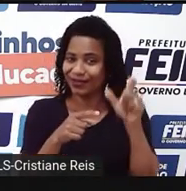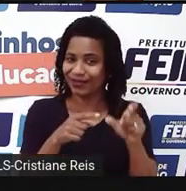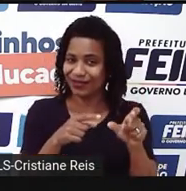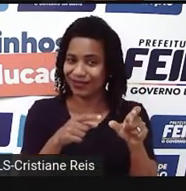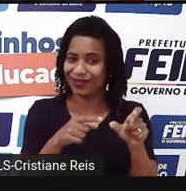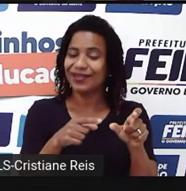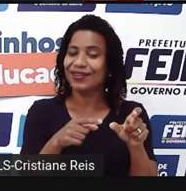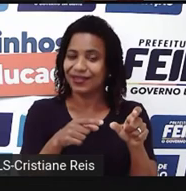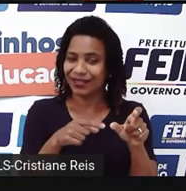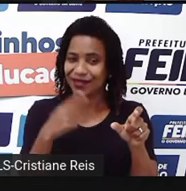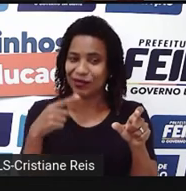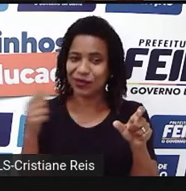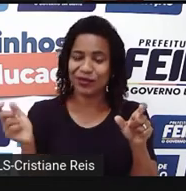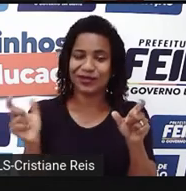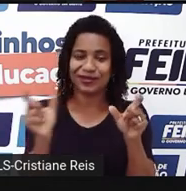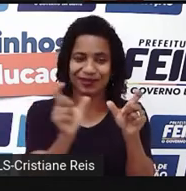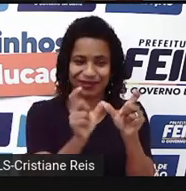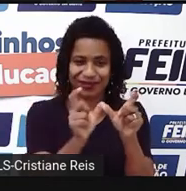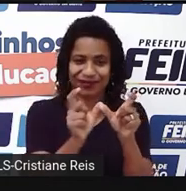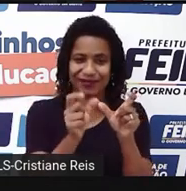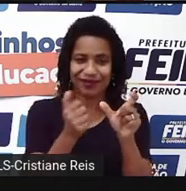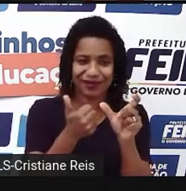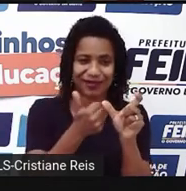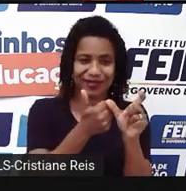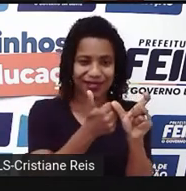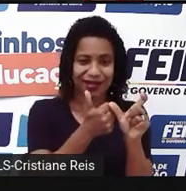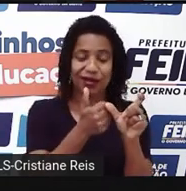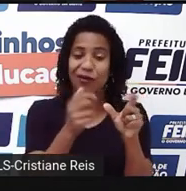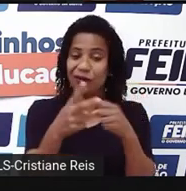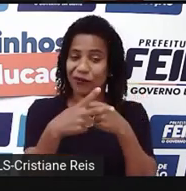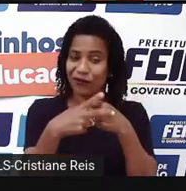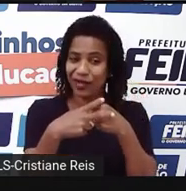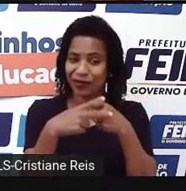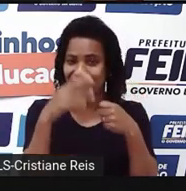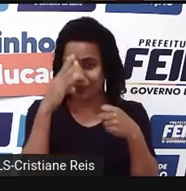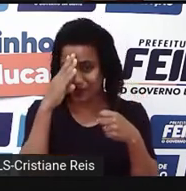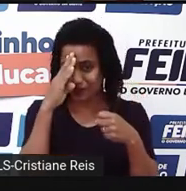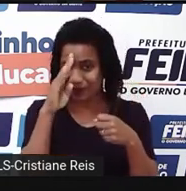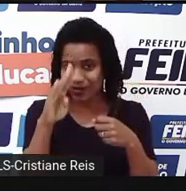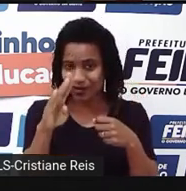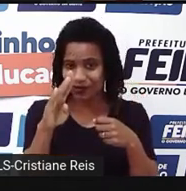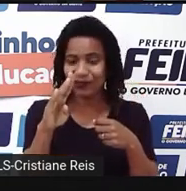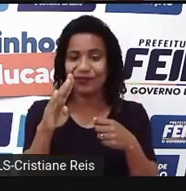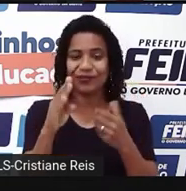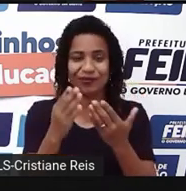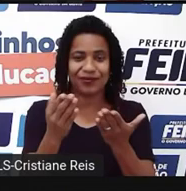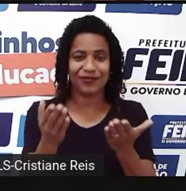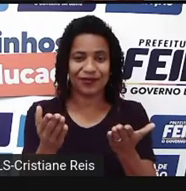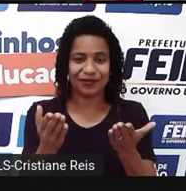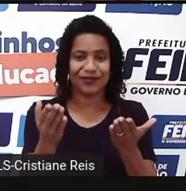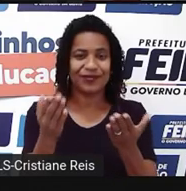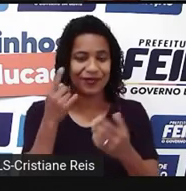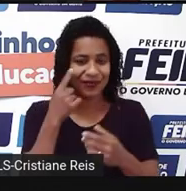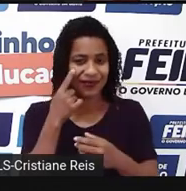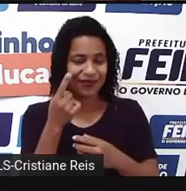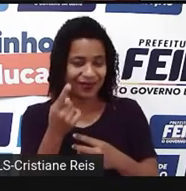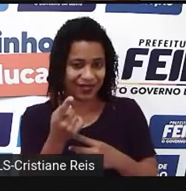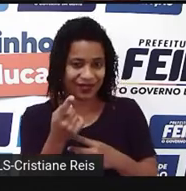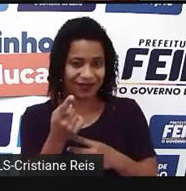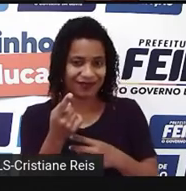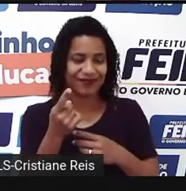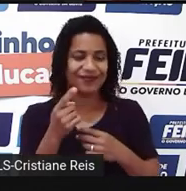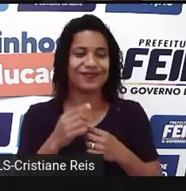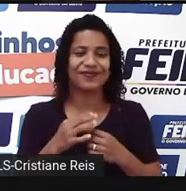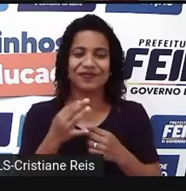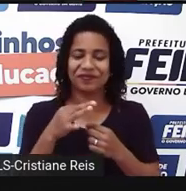colocamos o auxiliar, o verbo principal. que no caso aqui é come back to now.